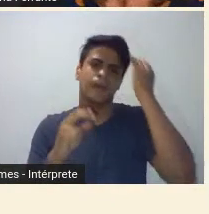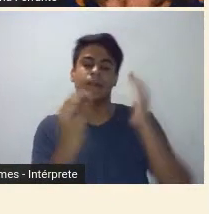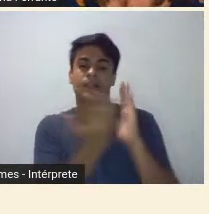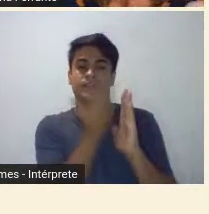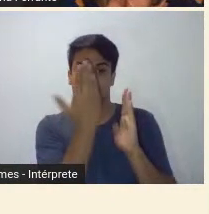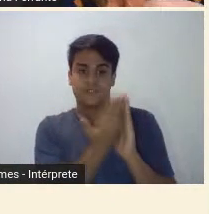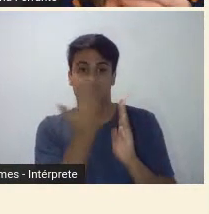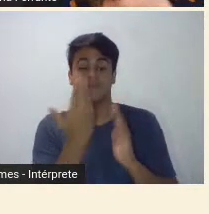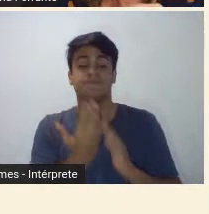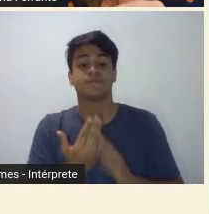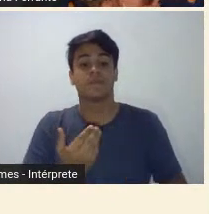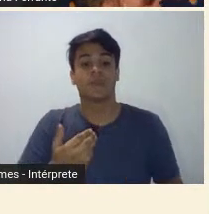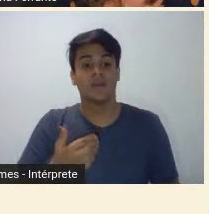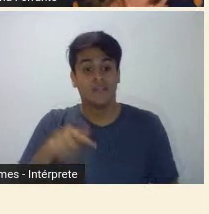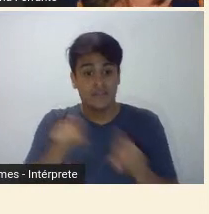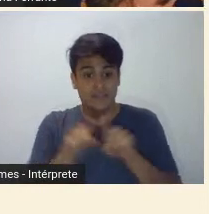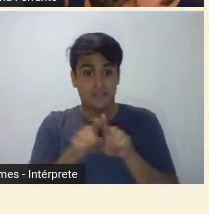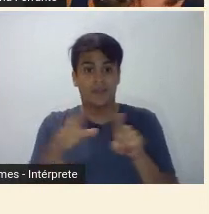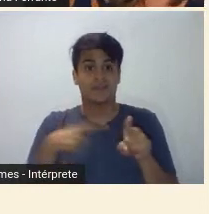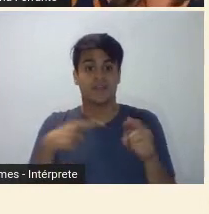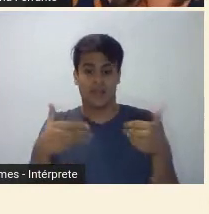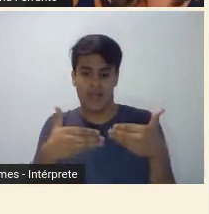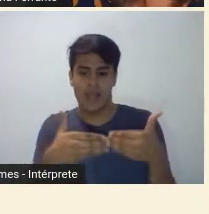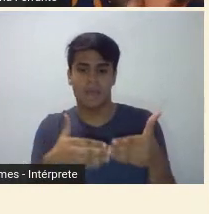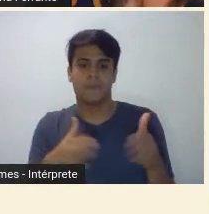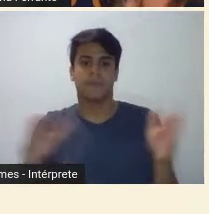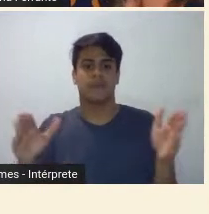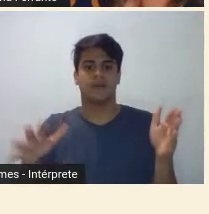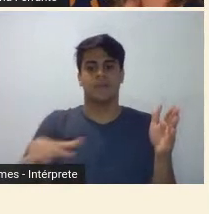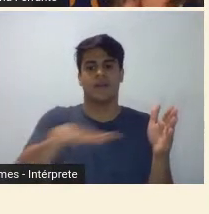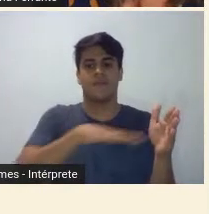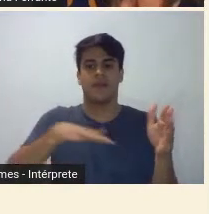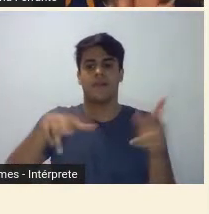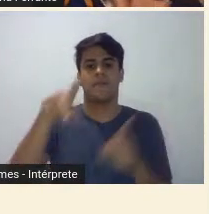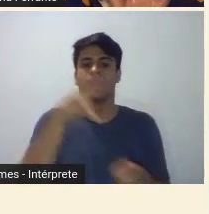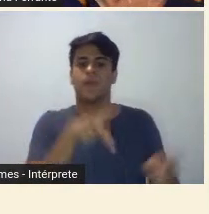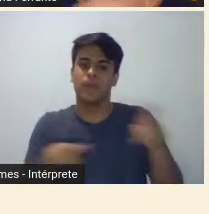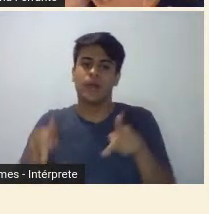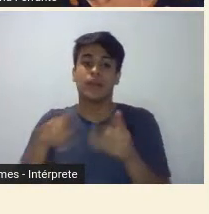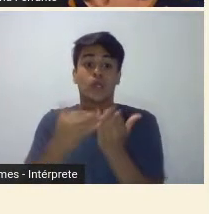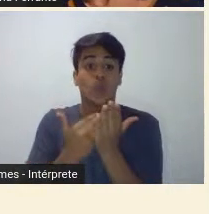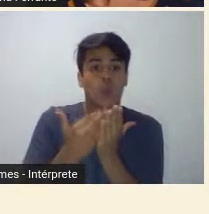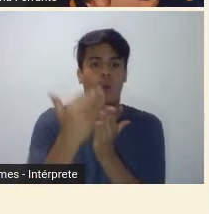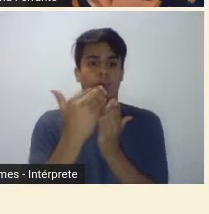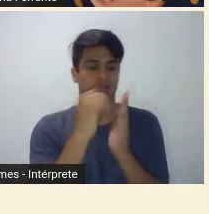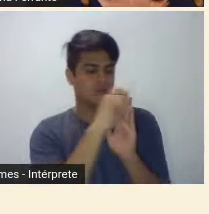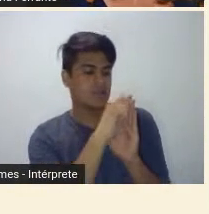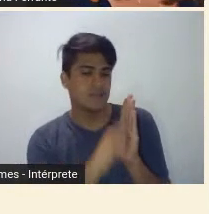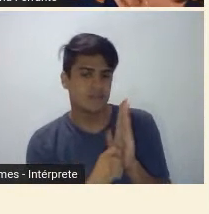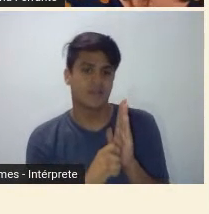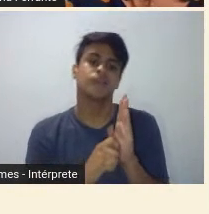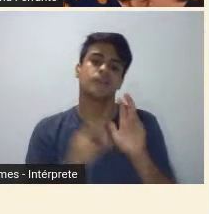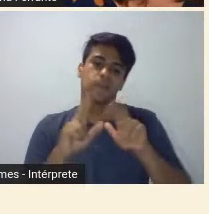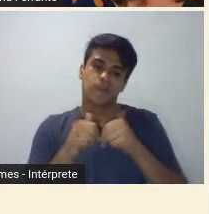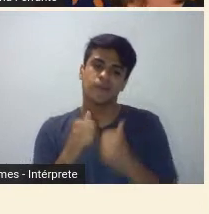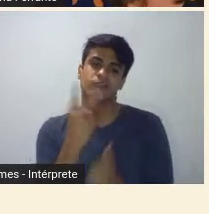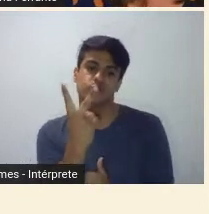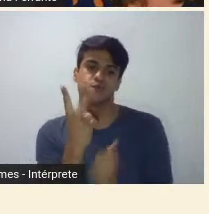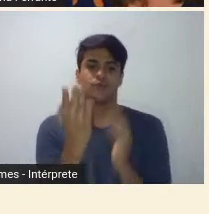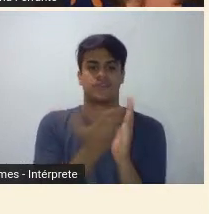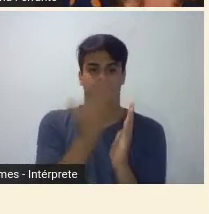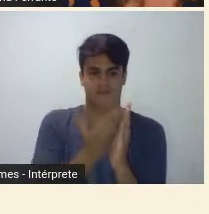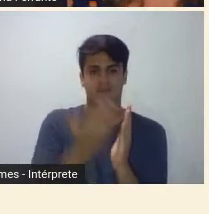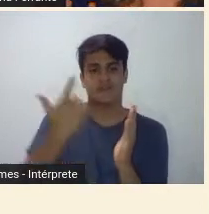também abria-se a publicação das camadas populares, que na cena escrita, isso é, nas páginas dessas revistas e dos jornais que